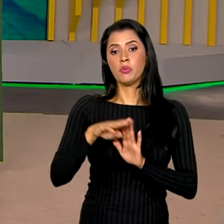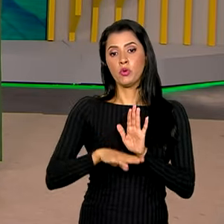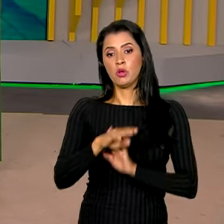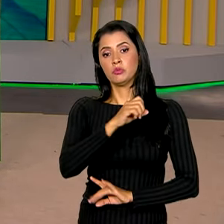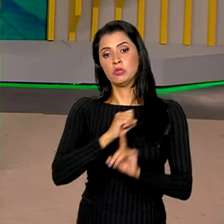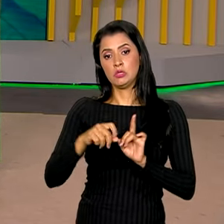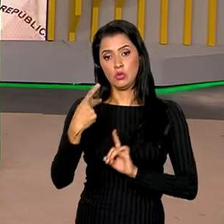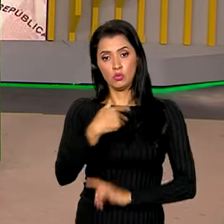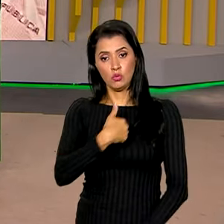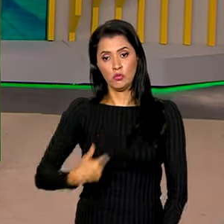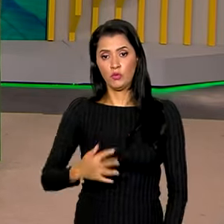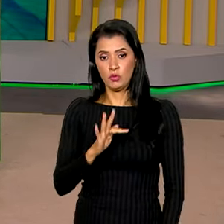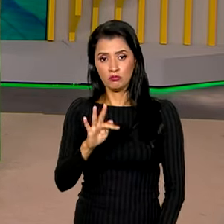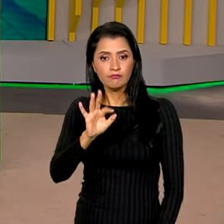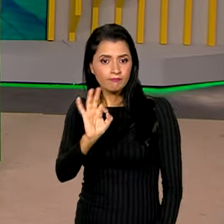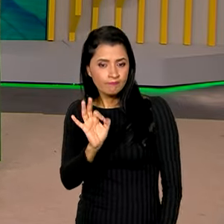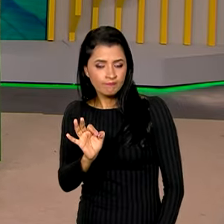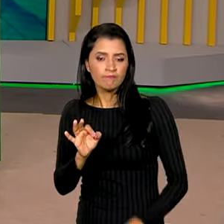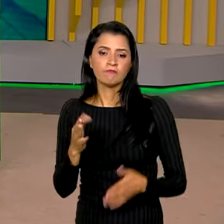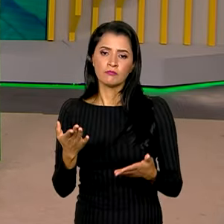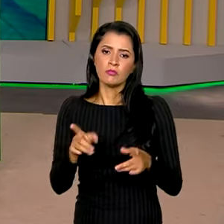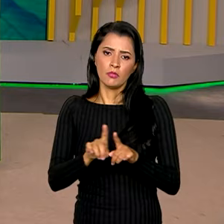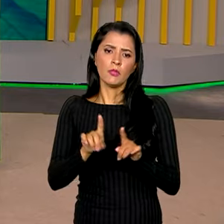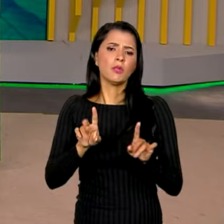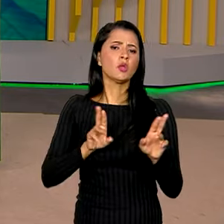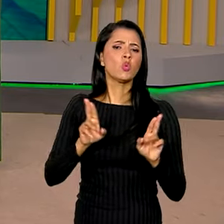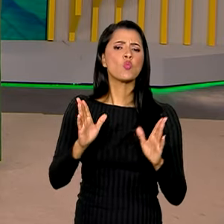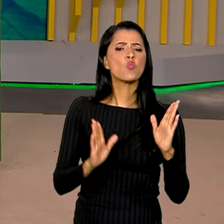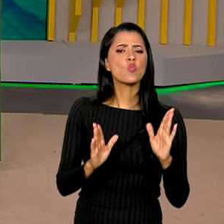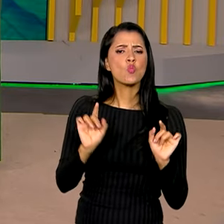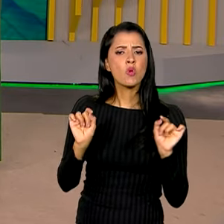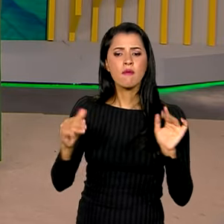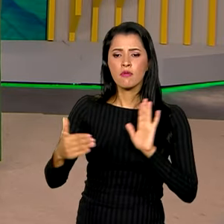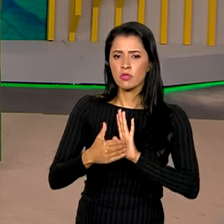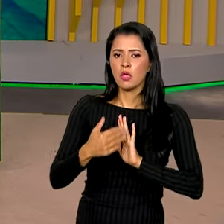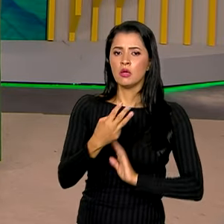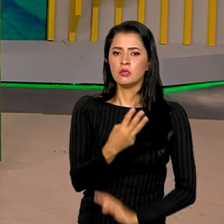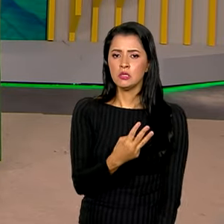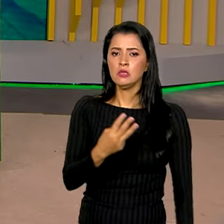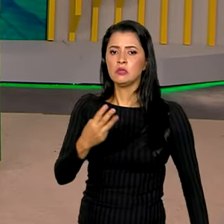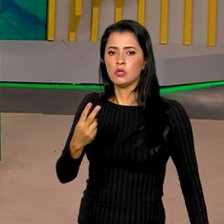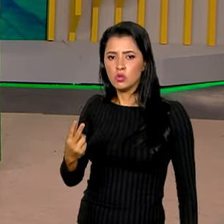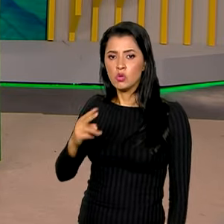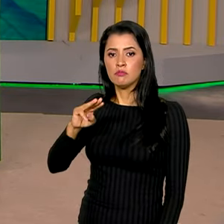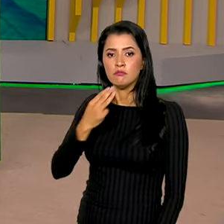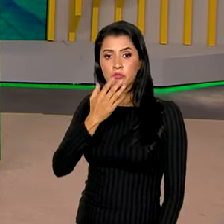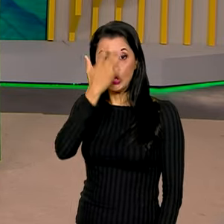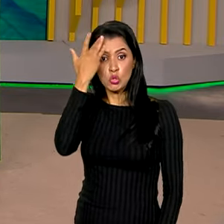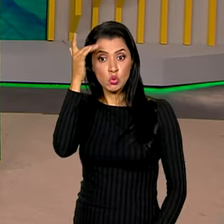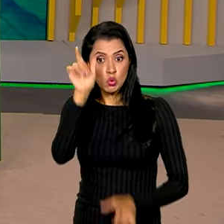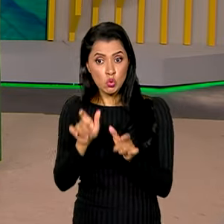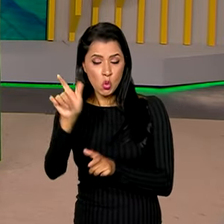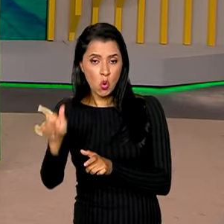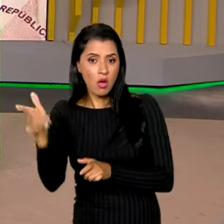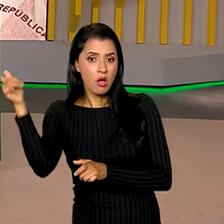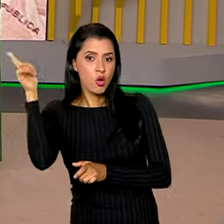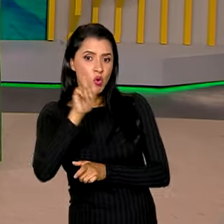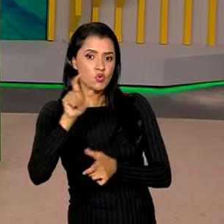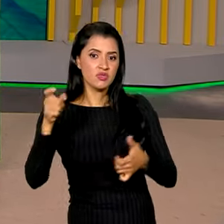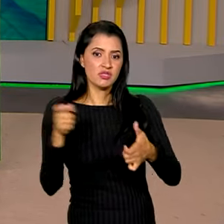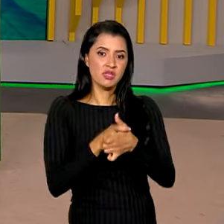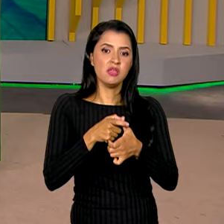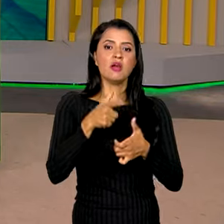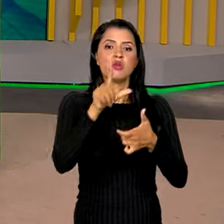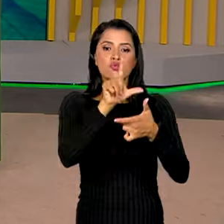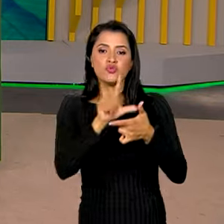Governo Federal. É isso mesmo, Ana. E a previsão é que até 32 milhões de pessoas sejam beneficiadas com a